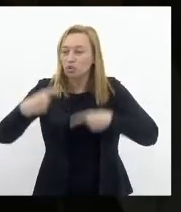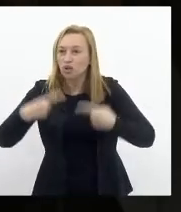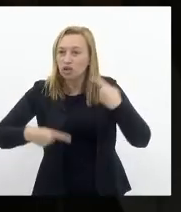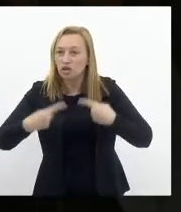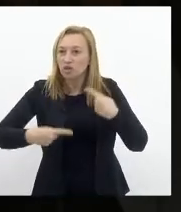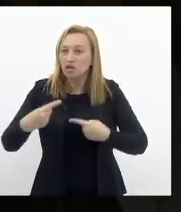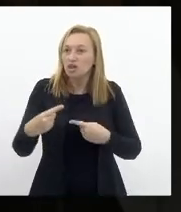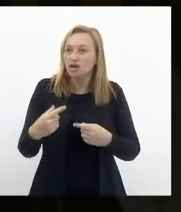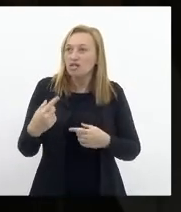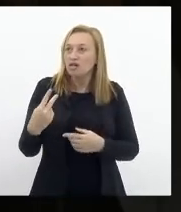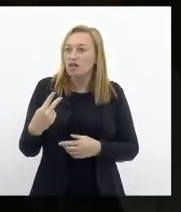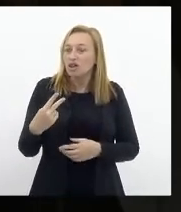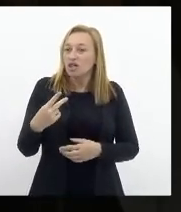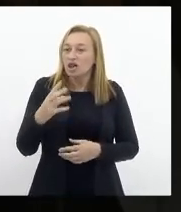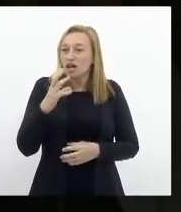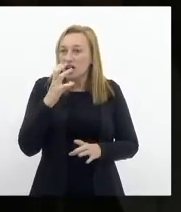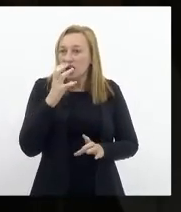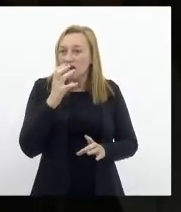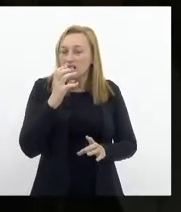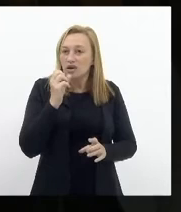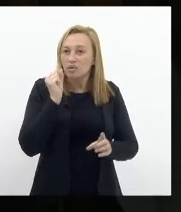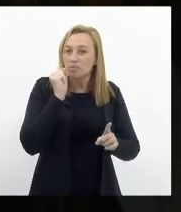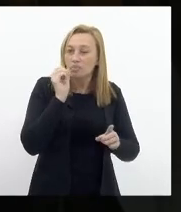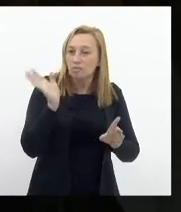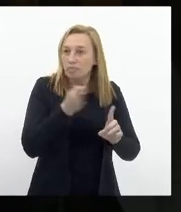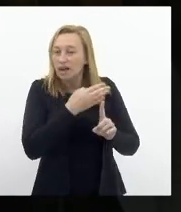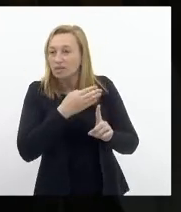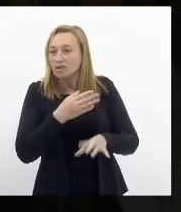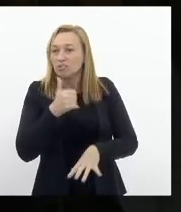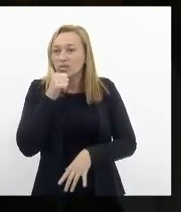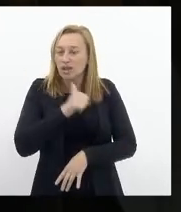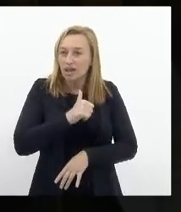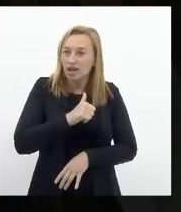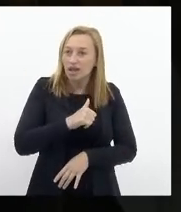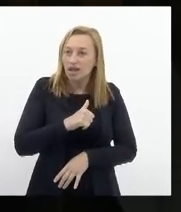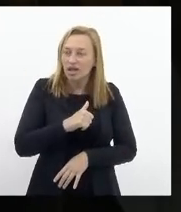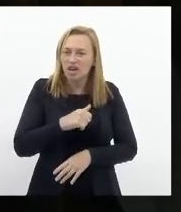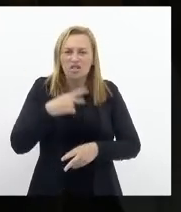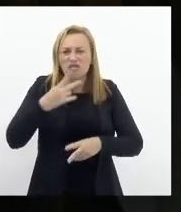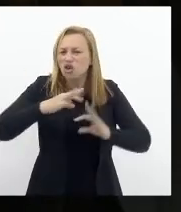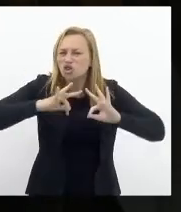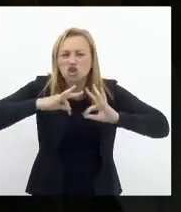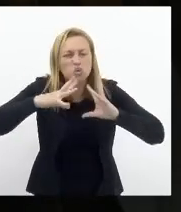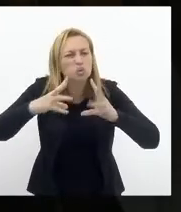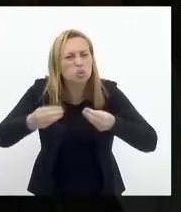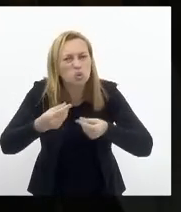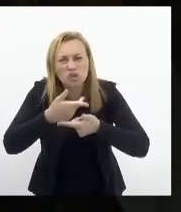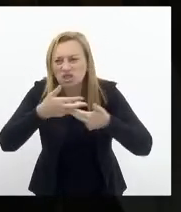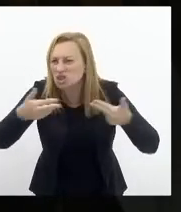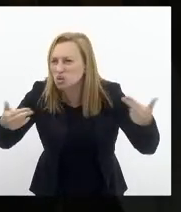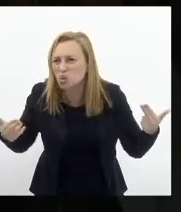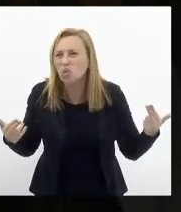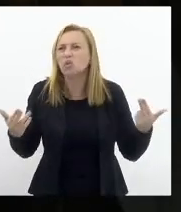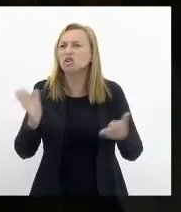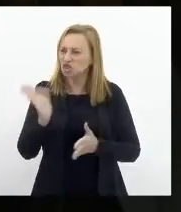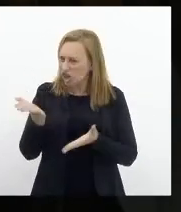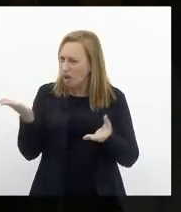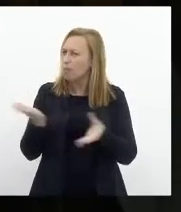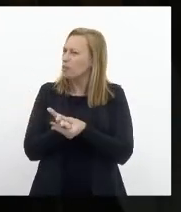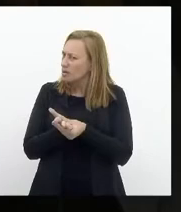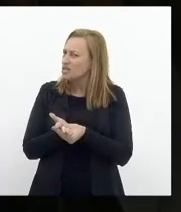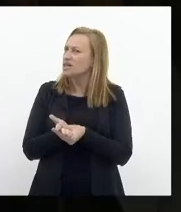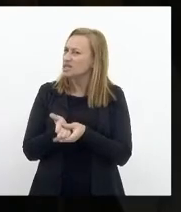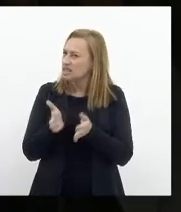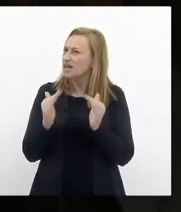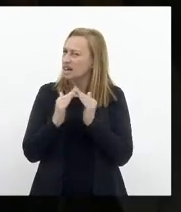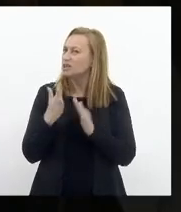chamou de agressor de mulheres, proferiu todos os impropérios, as calúnias e já está sendo processada aqui nessa